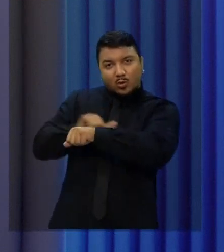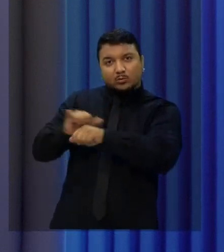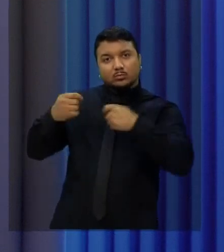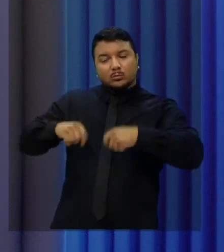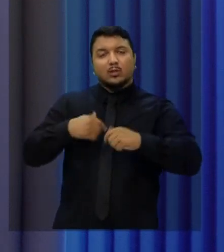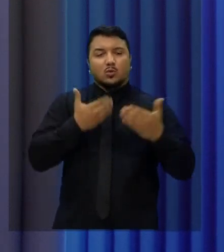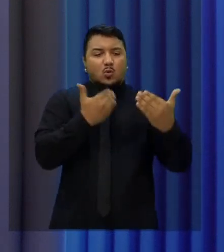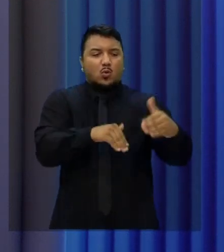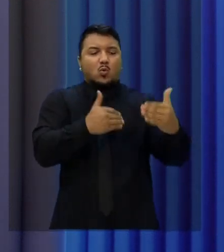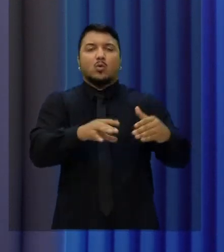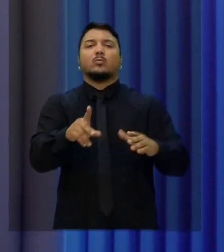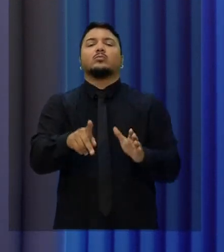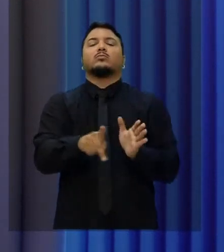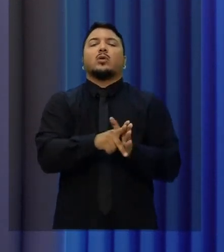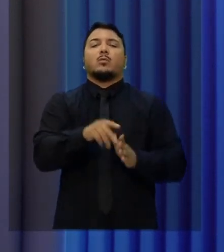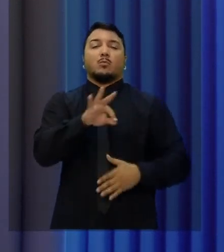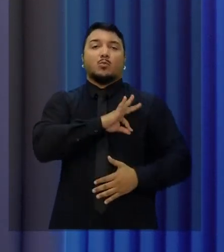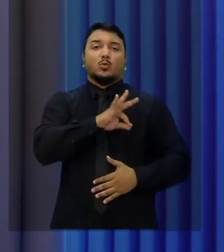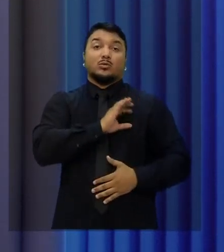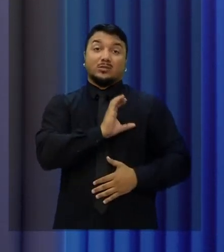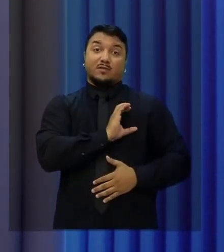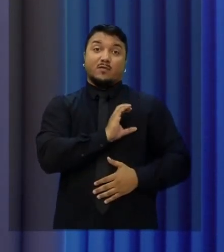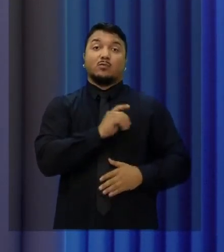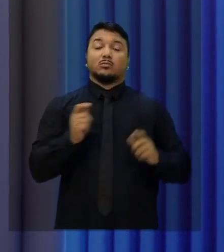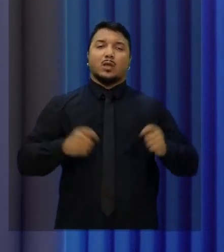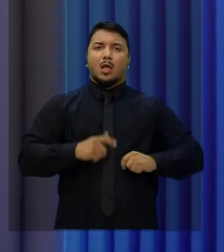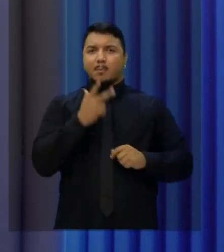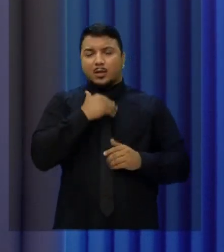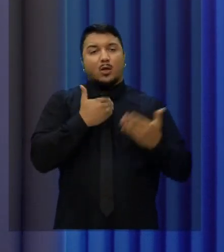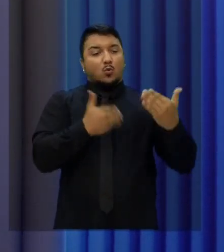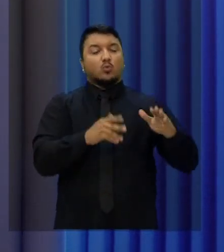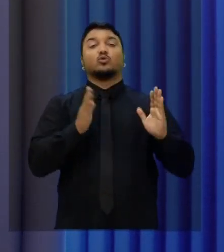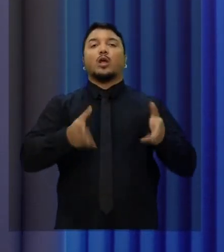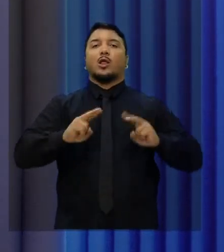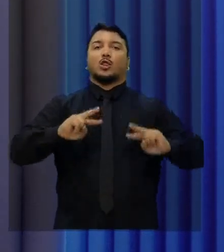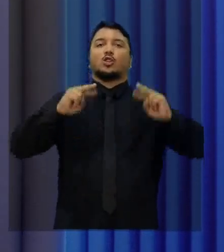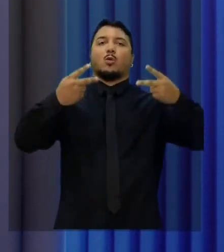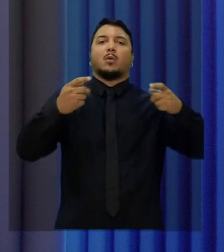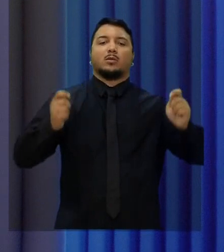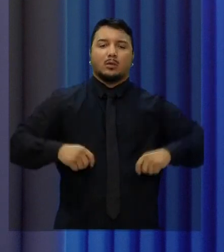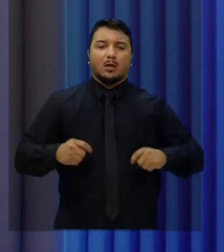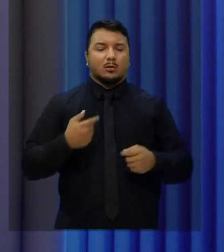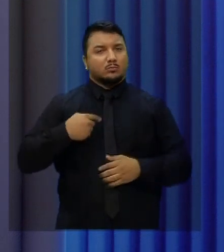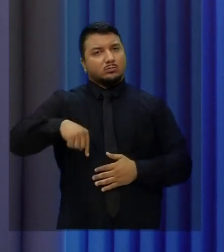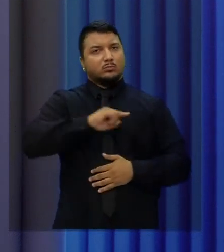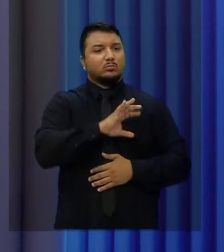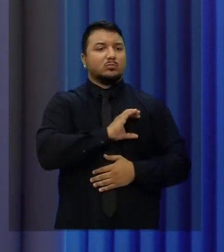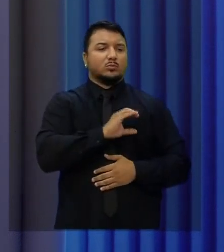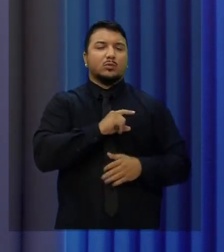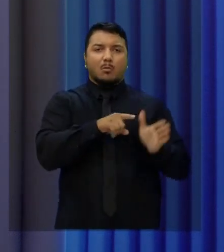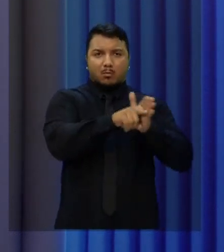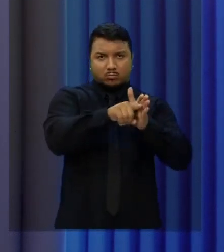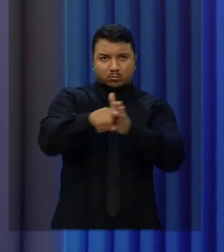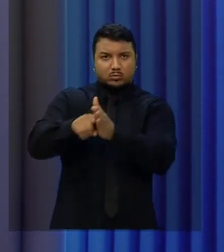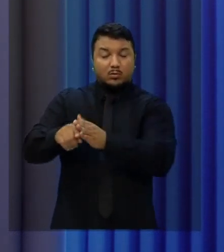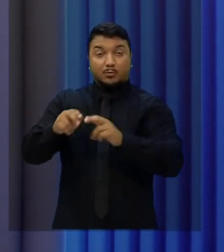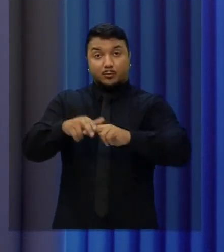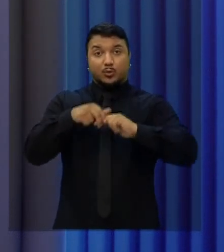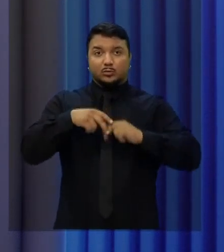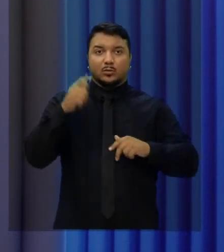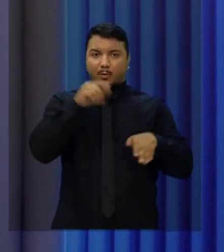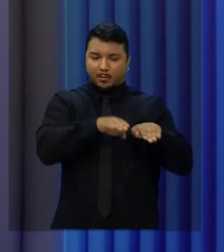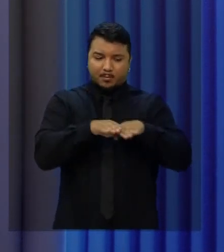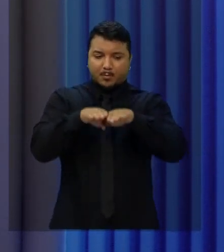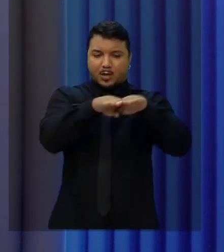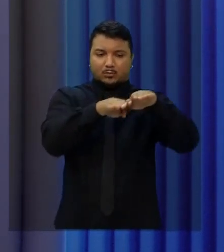concurso para a Polícia Civil, aproveitando já o concurso que está em andamento e dobrando o efetivo da nossa Polícia Investigativa. A gente tem que trazer o padrão de